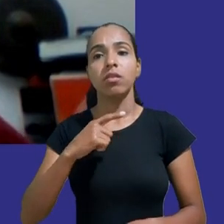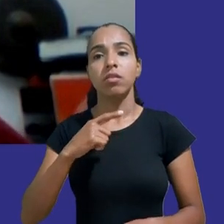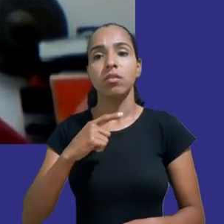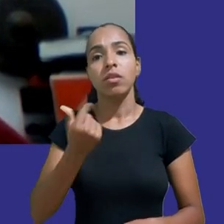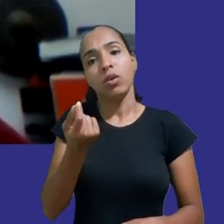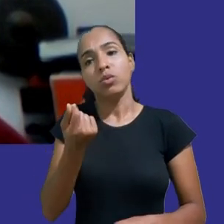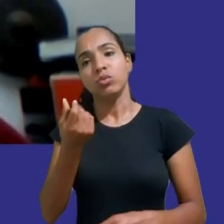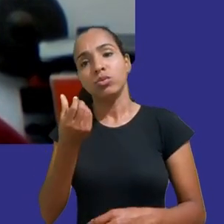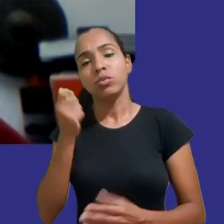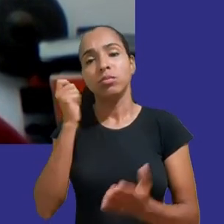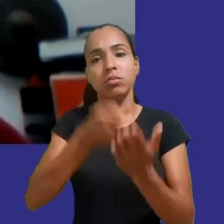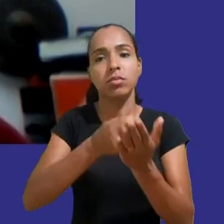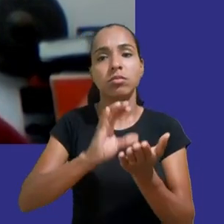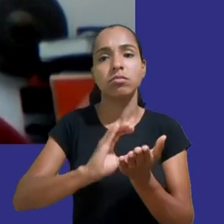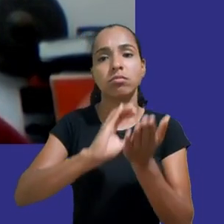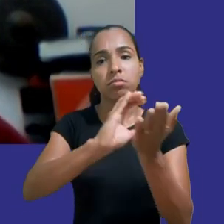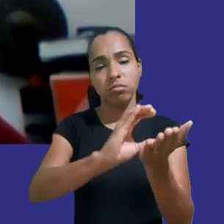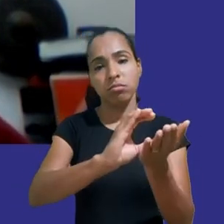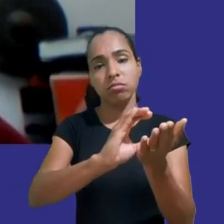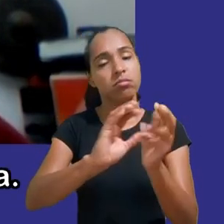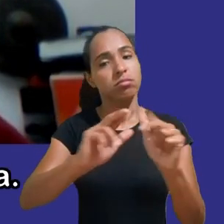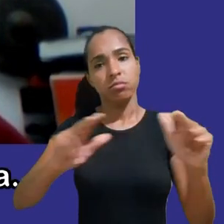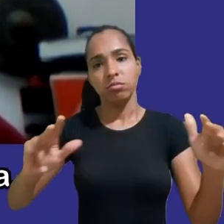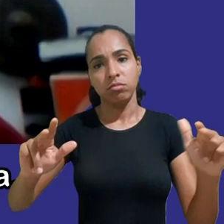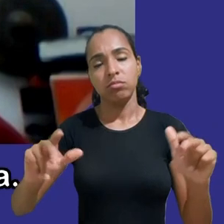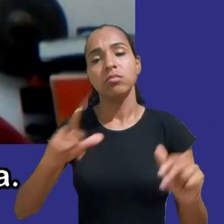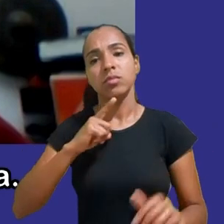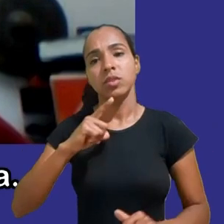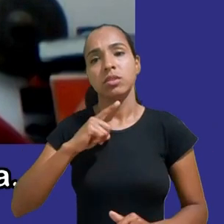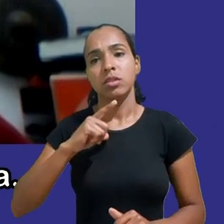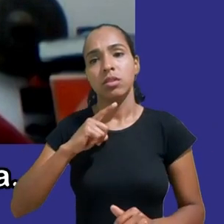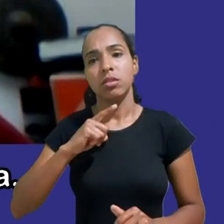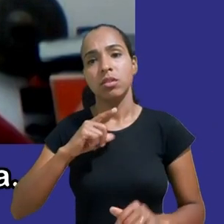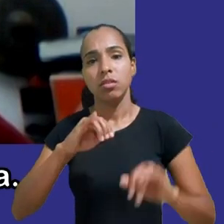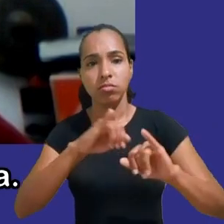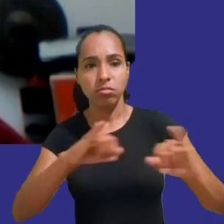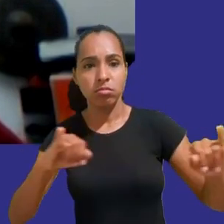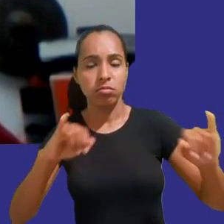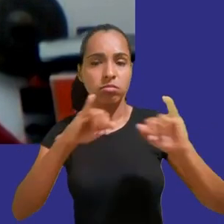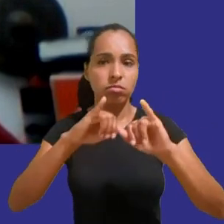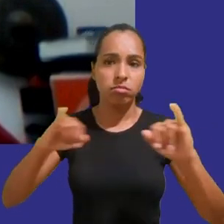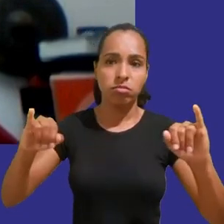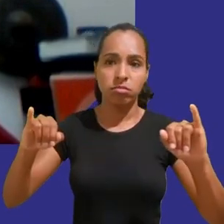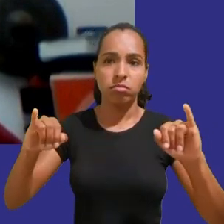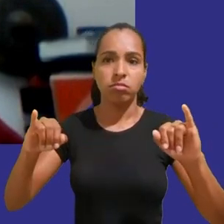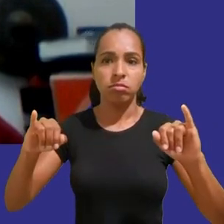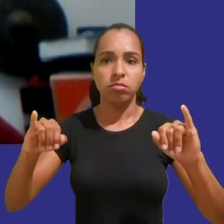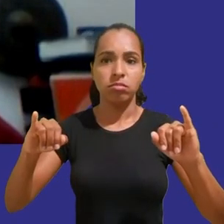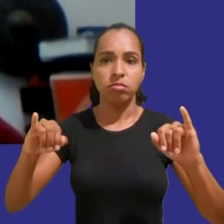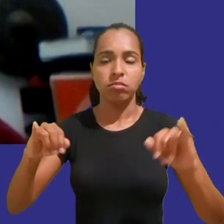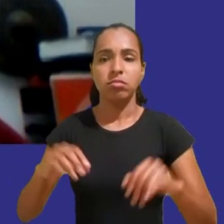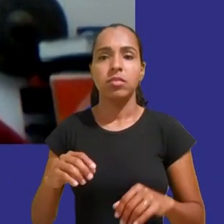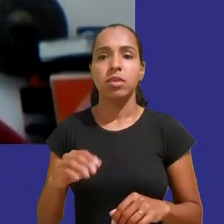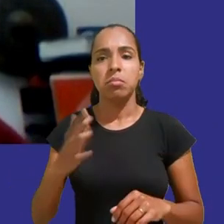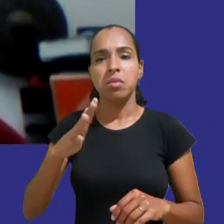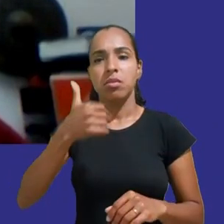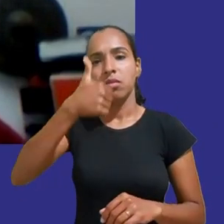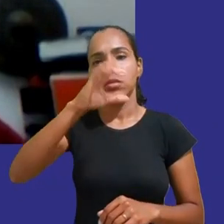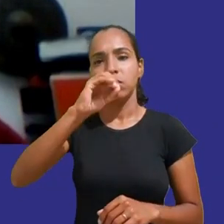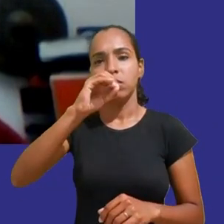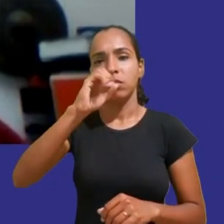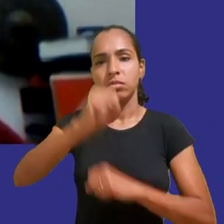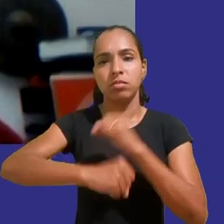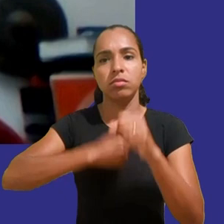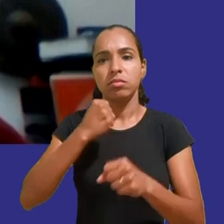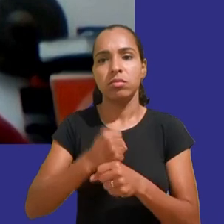modo de publicidade é muito recente existe há pouco mais de uma década há modos